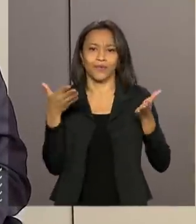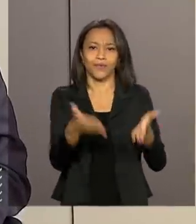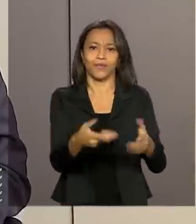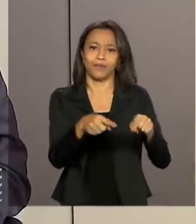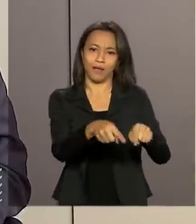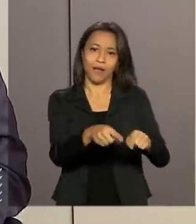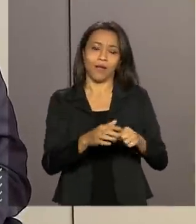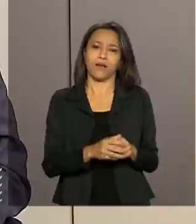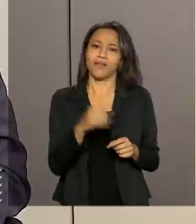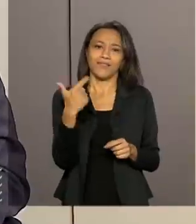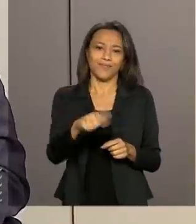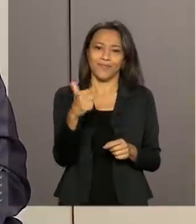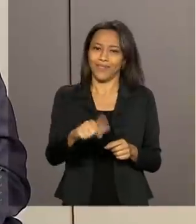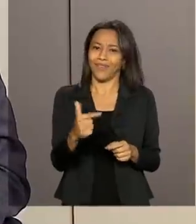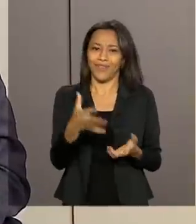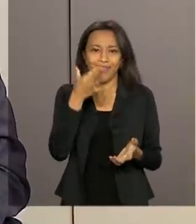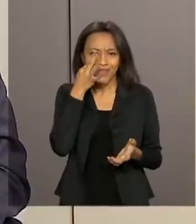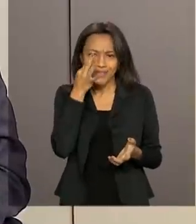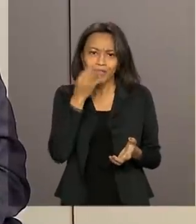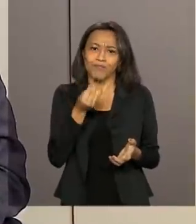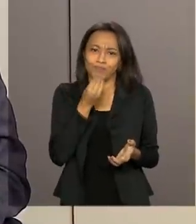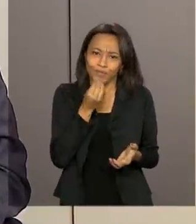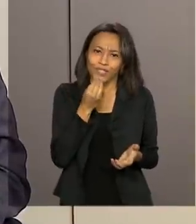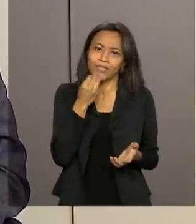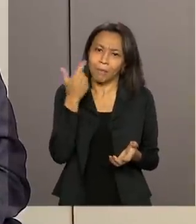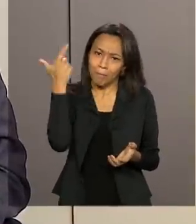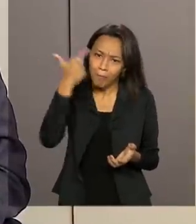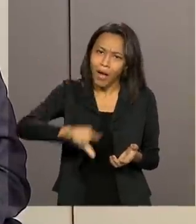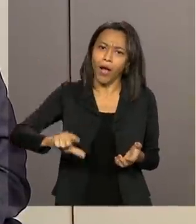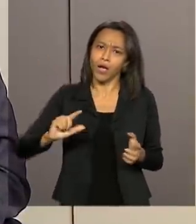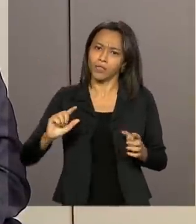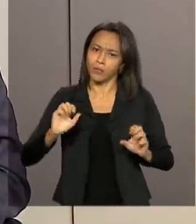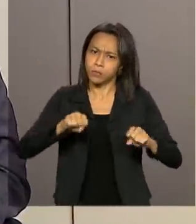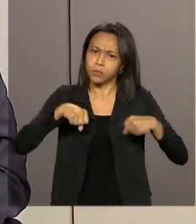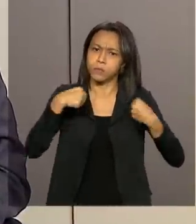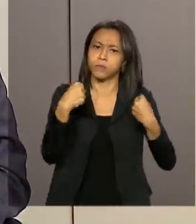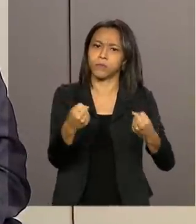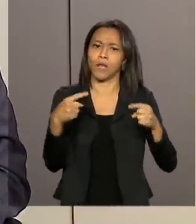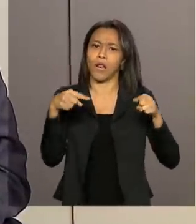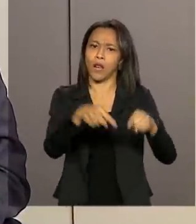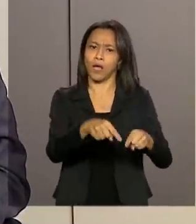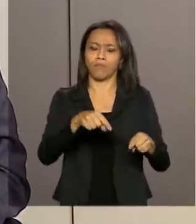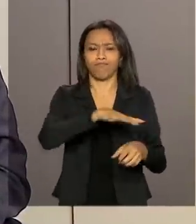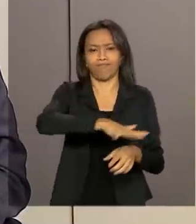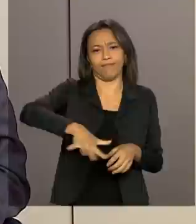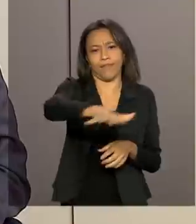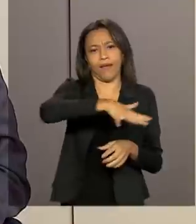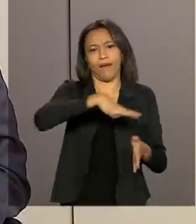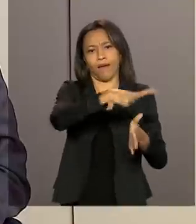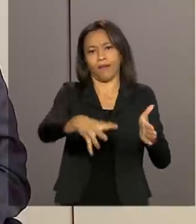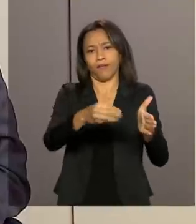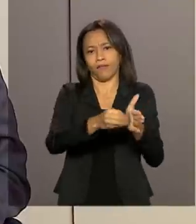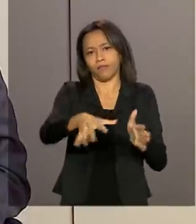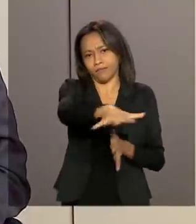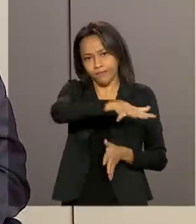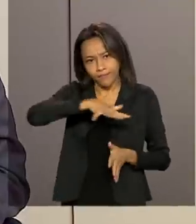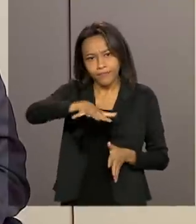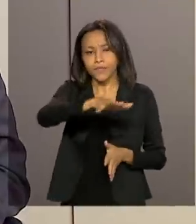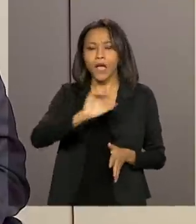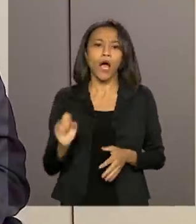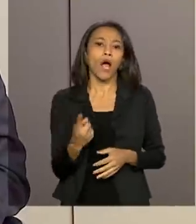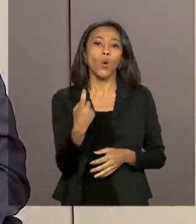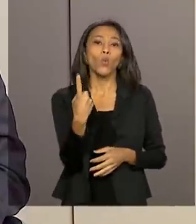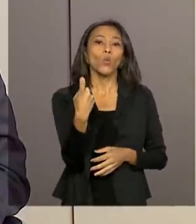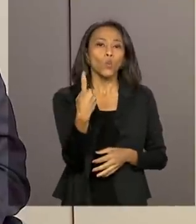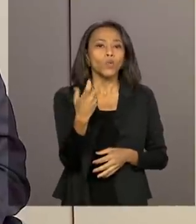não se faz presente da forma que deveria ser em toda a imensa região amazônica. Praticamente a única